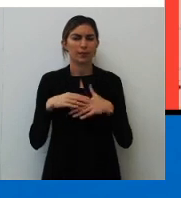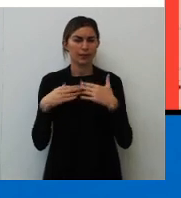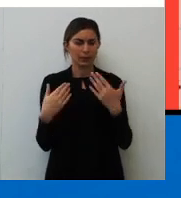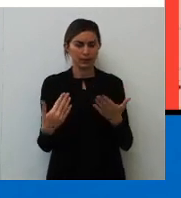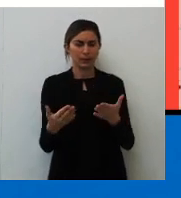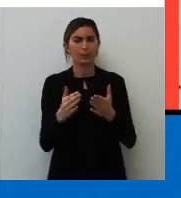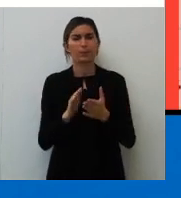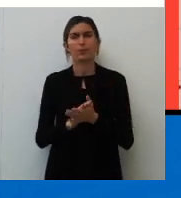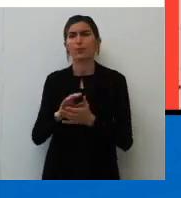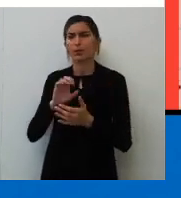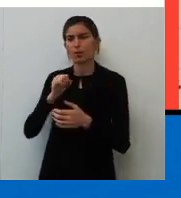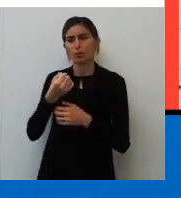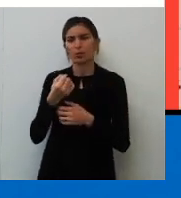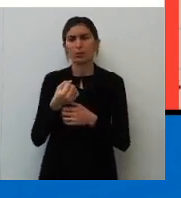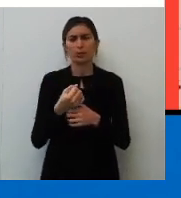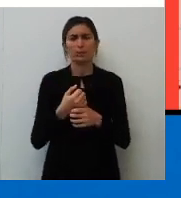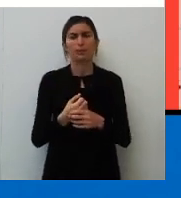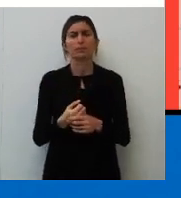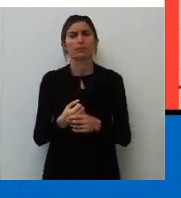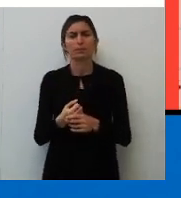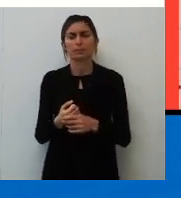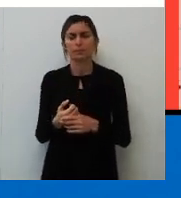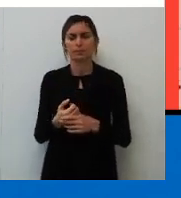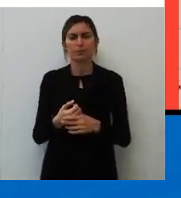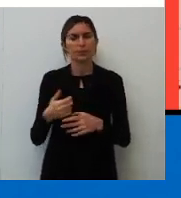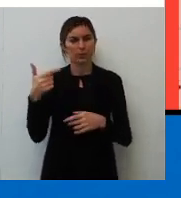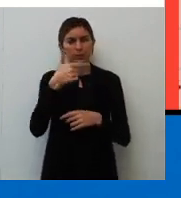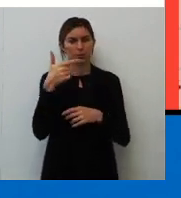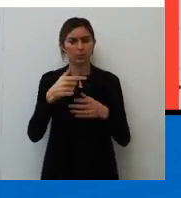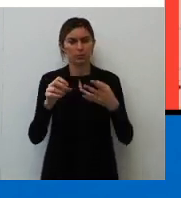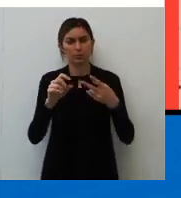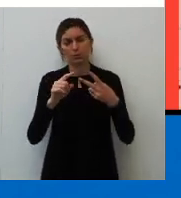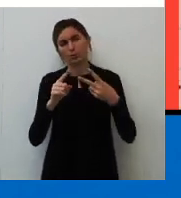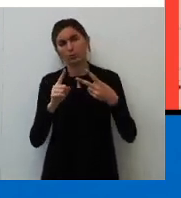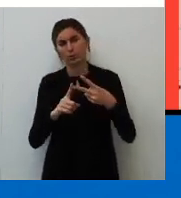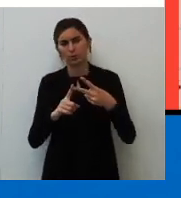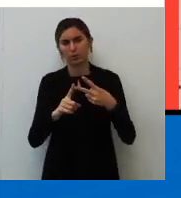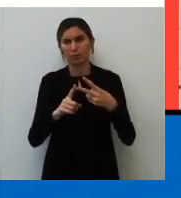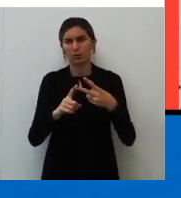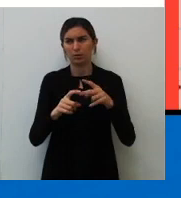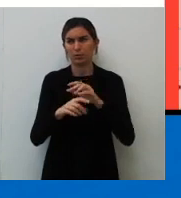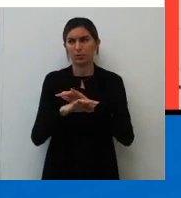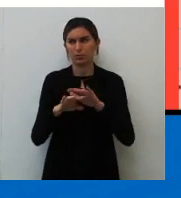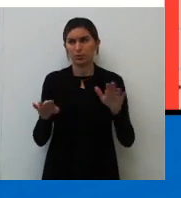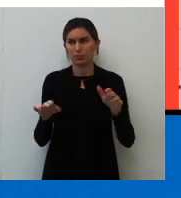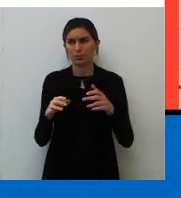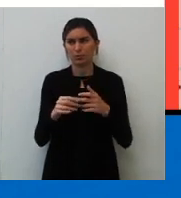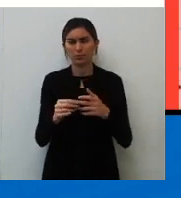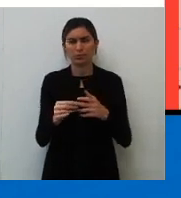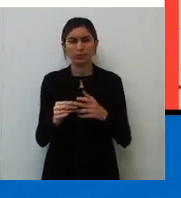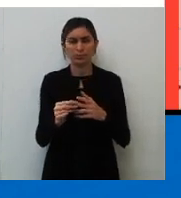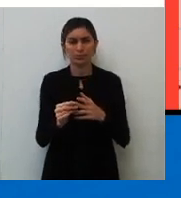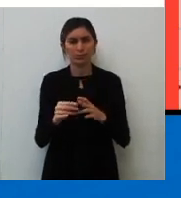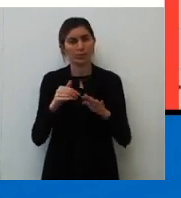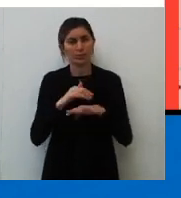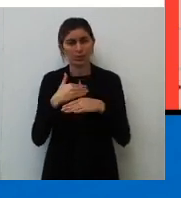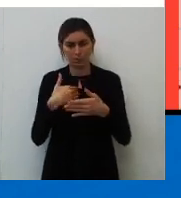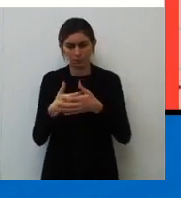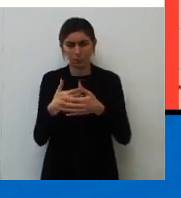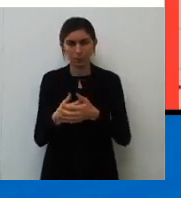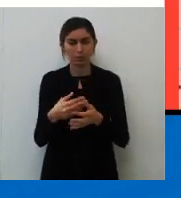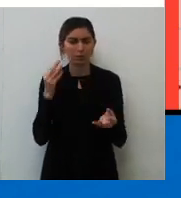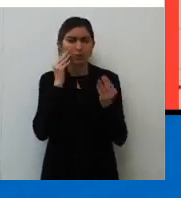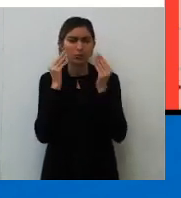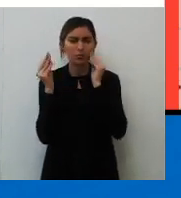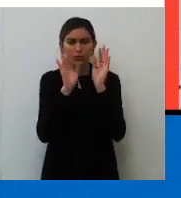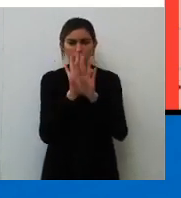é sobre a segunda competência. Encerrou? Acabou? Acabou. Fica para a próxima. O